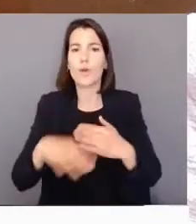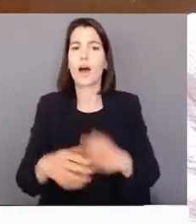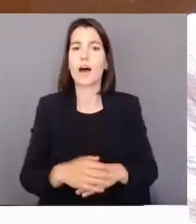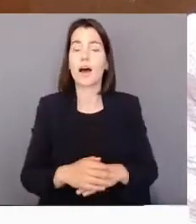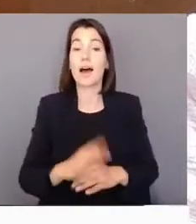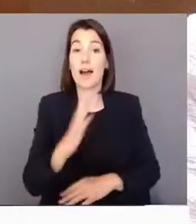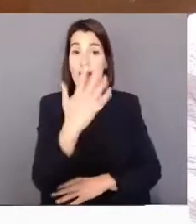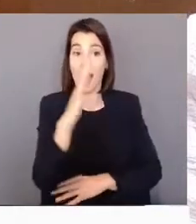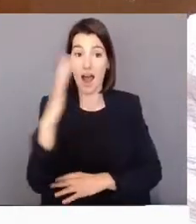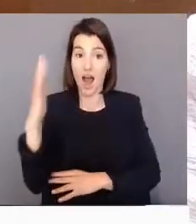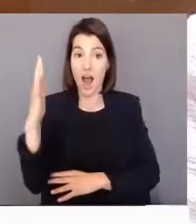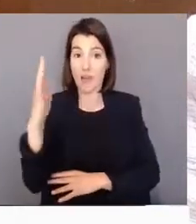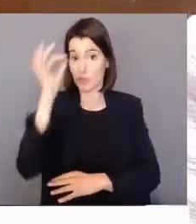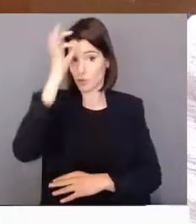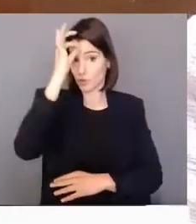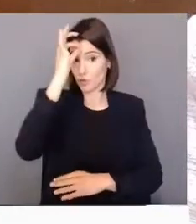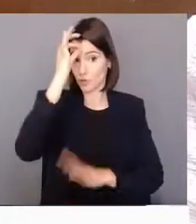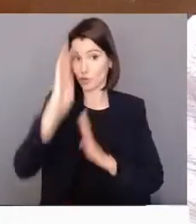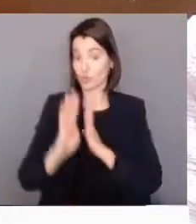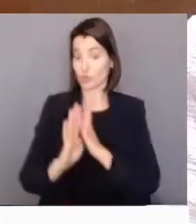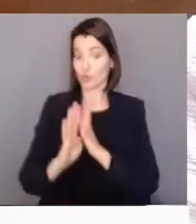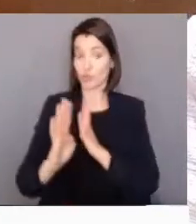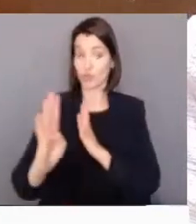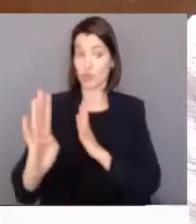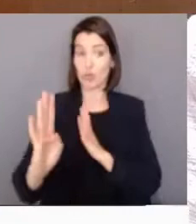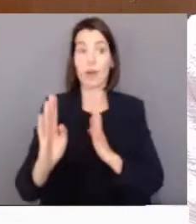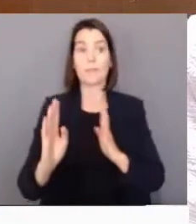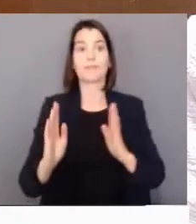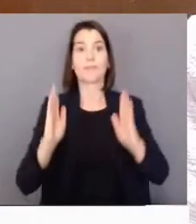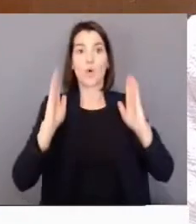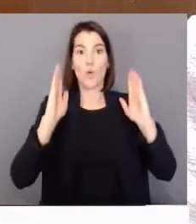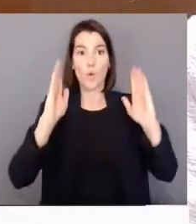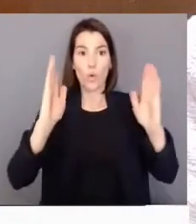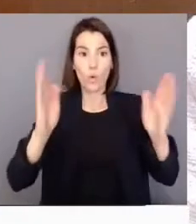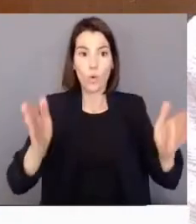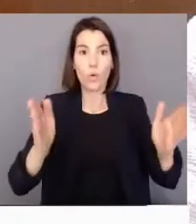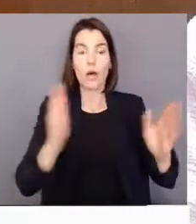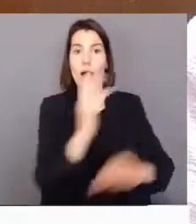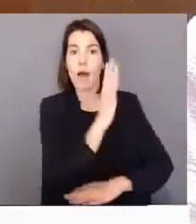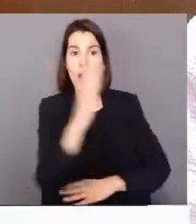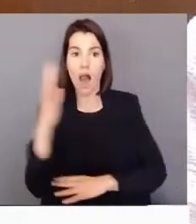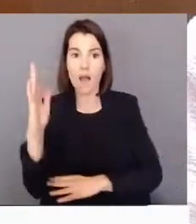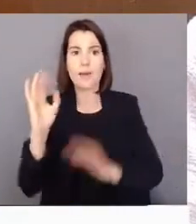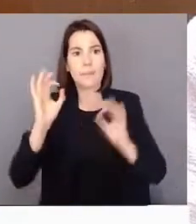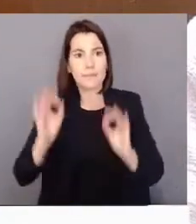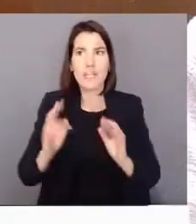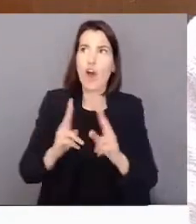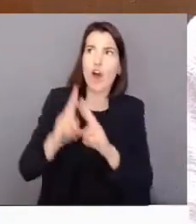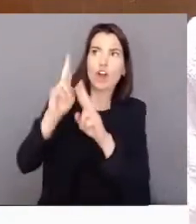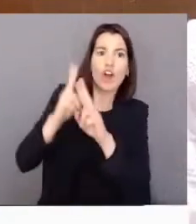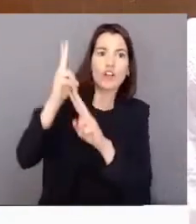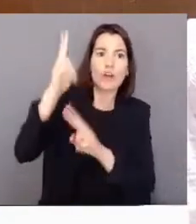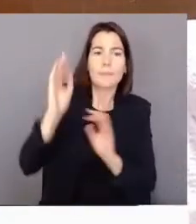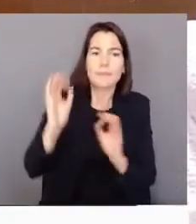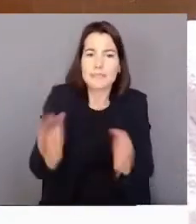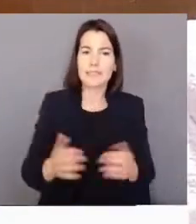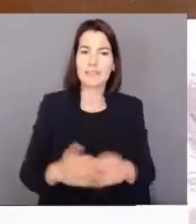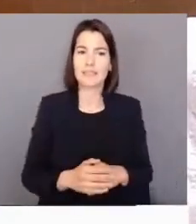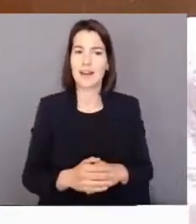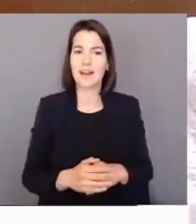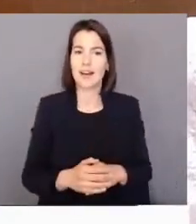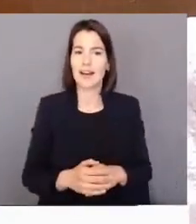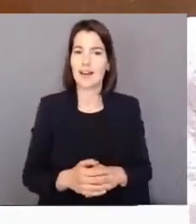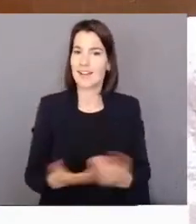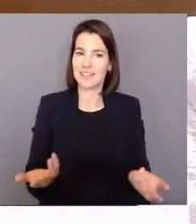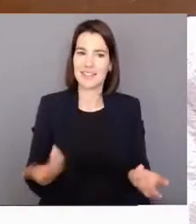alinhamento, em avenidas, etc., é esse tipo de poda. É uma coisa estranha. Quer dizer, agarram